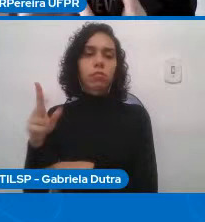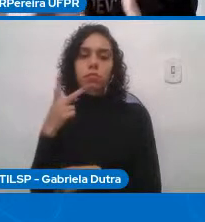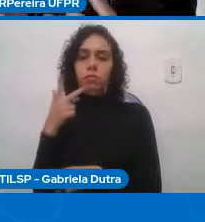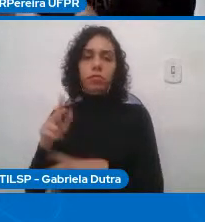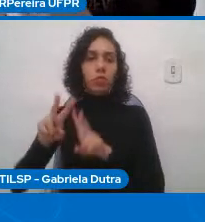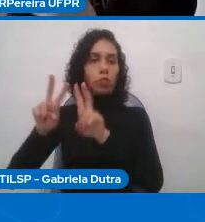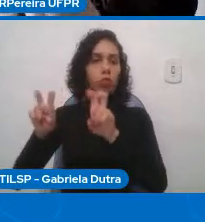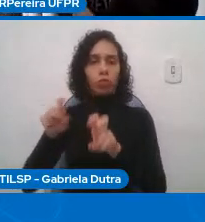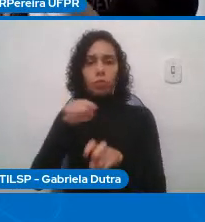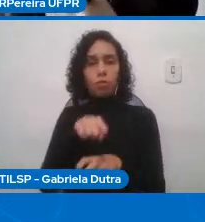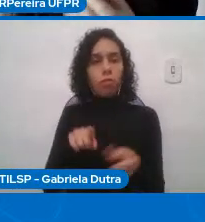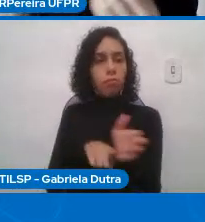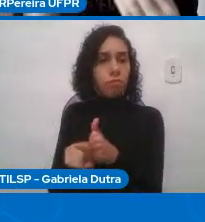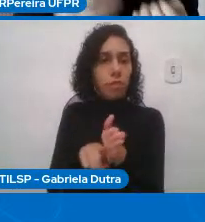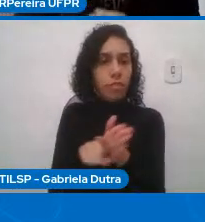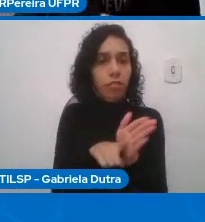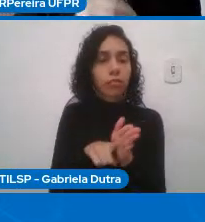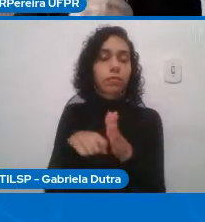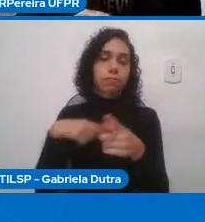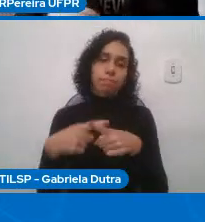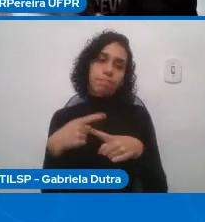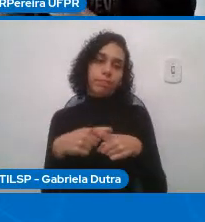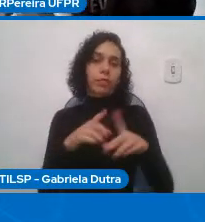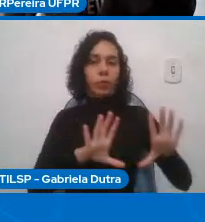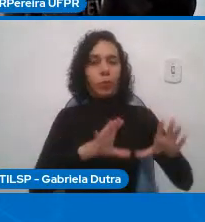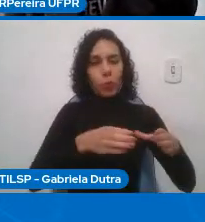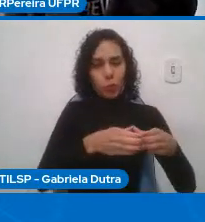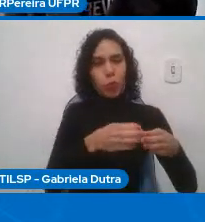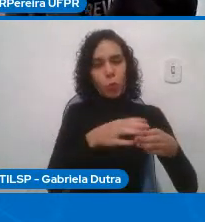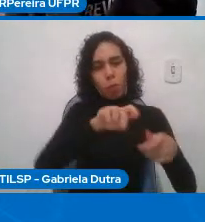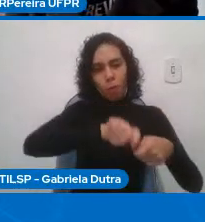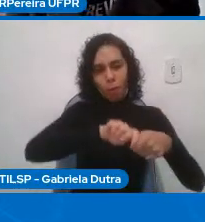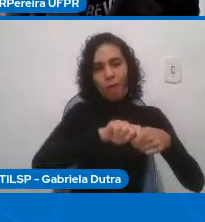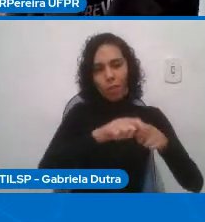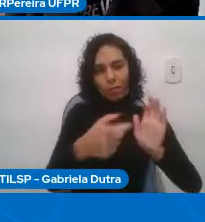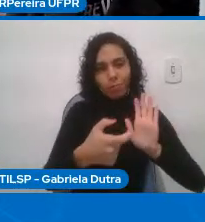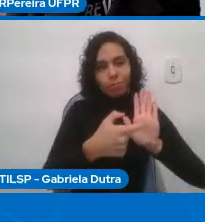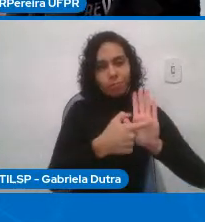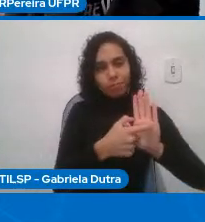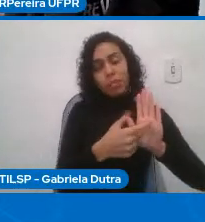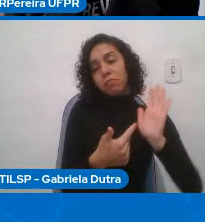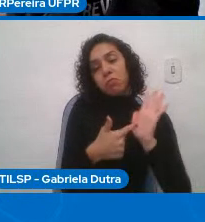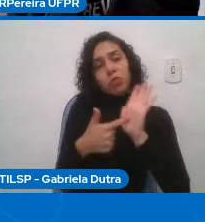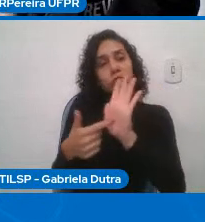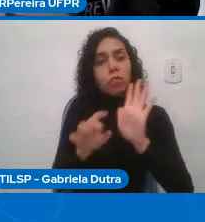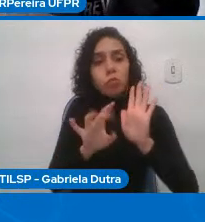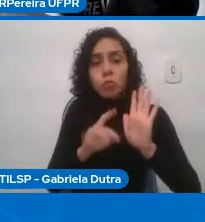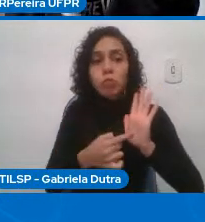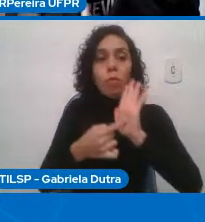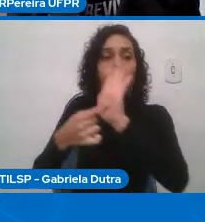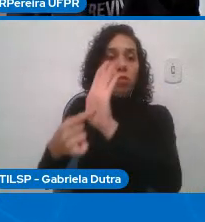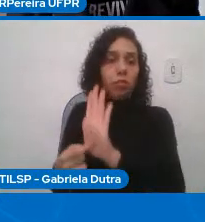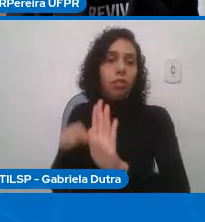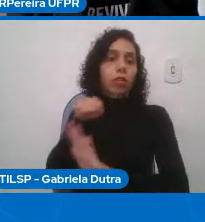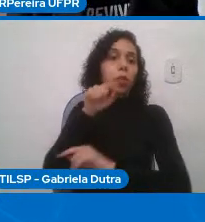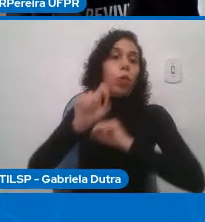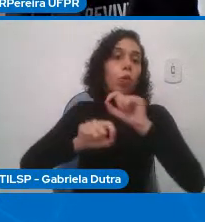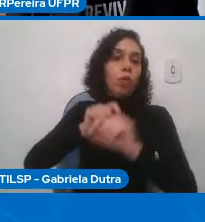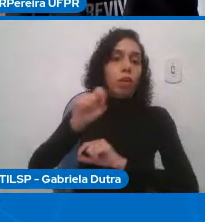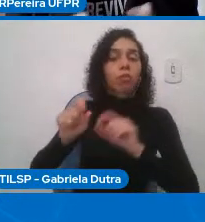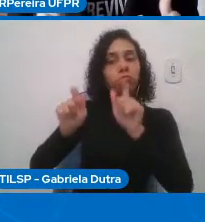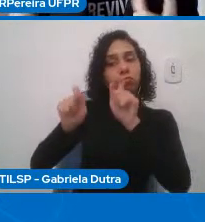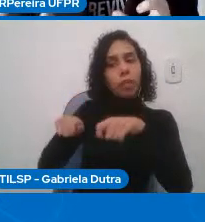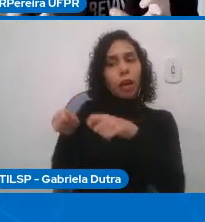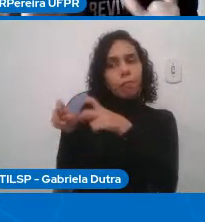estavam demonstrando que aplicando determinada técnica era possível você identificar alguns traços.